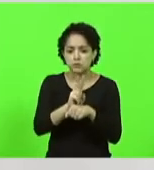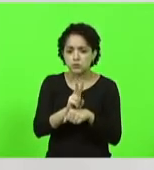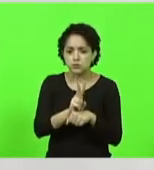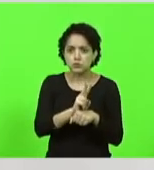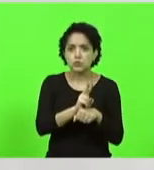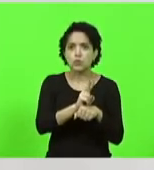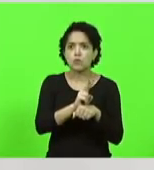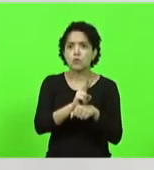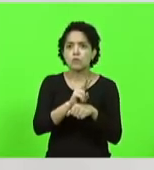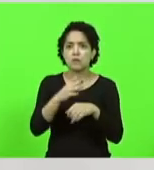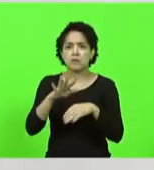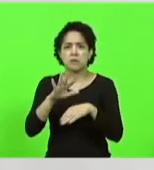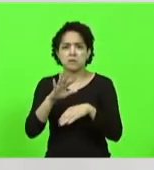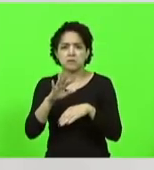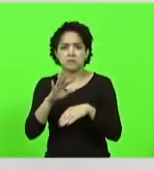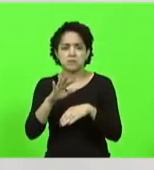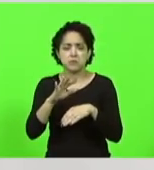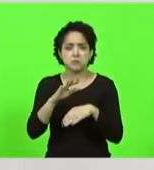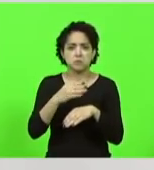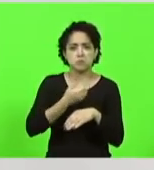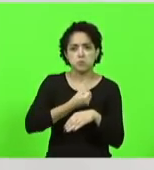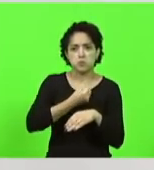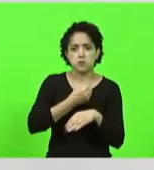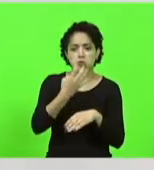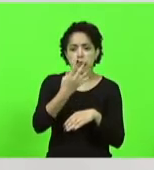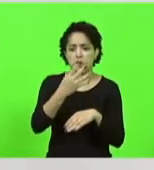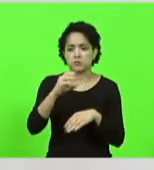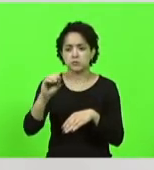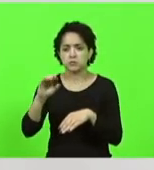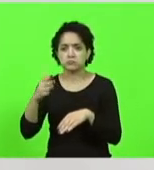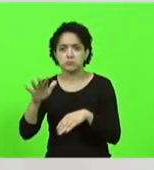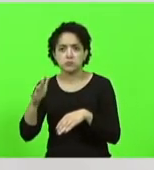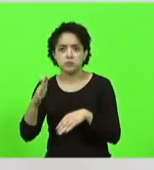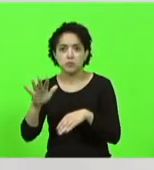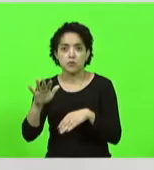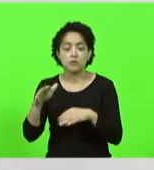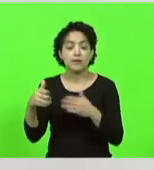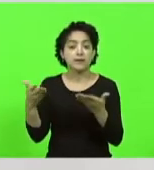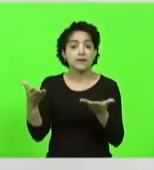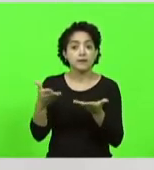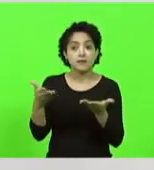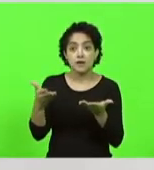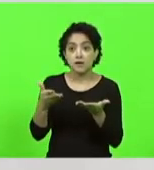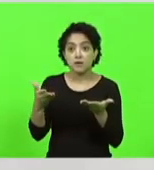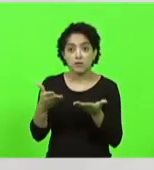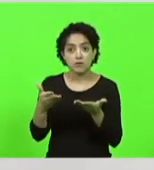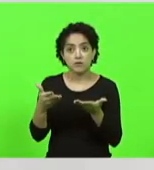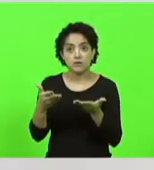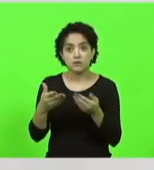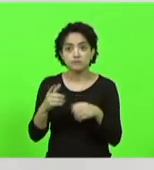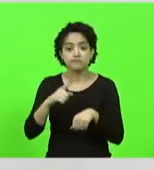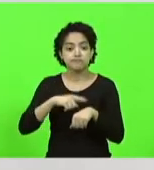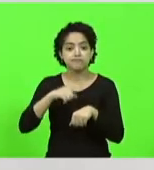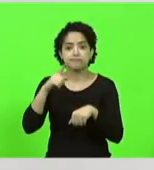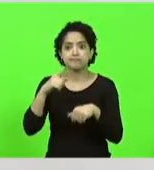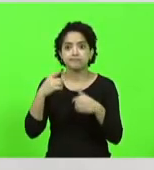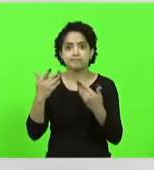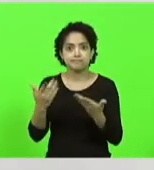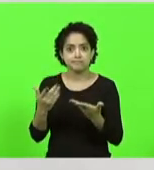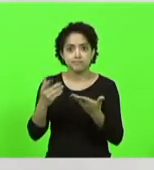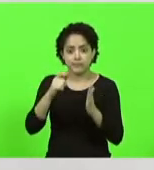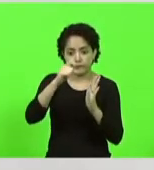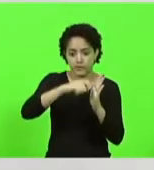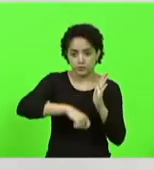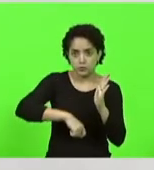quatrocentos e pouco e que agora num passe de mágica fez o concurso